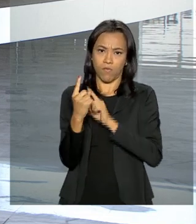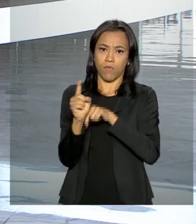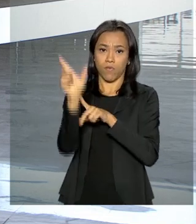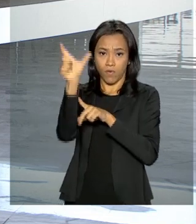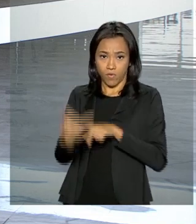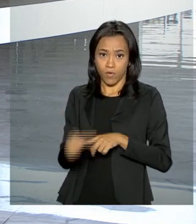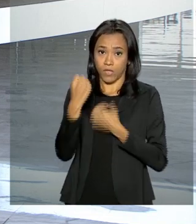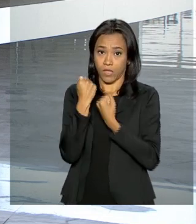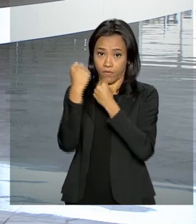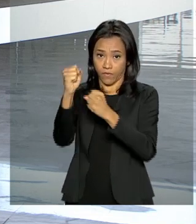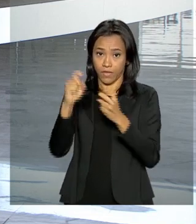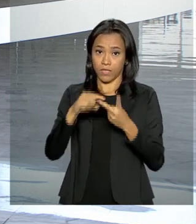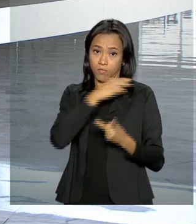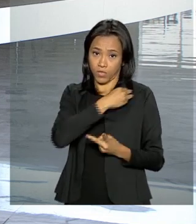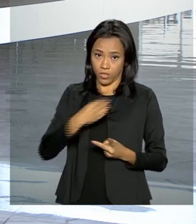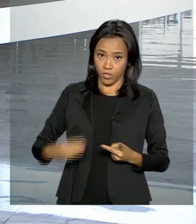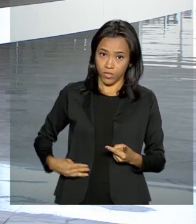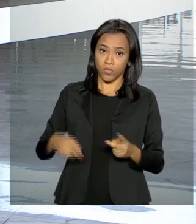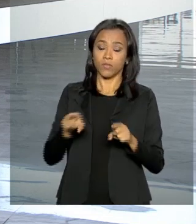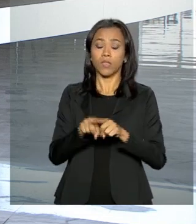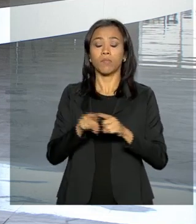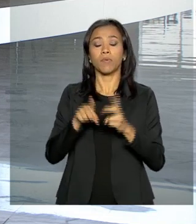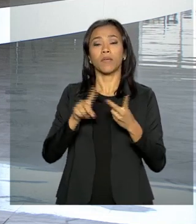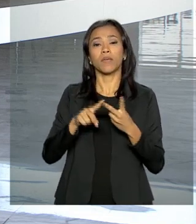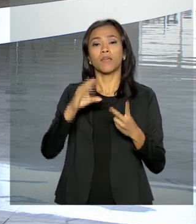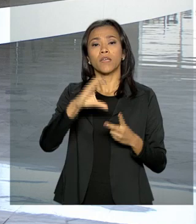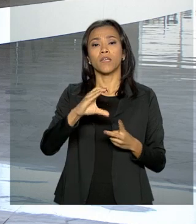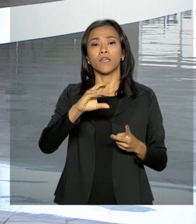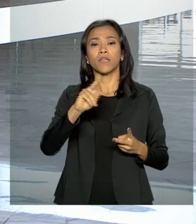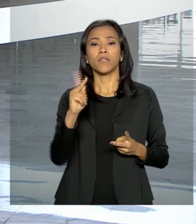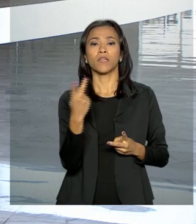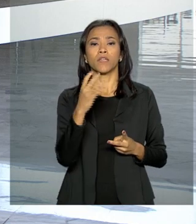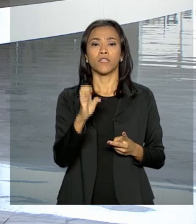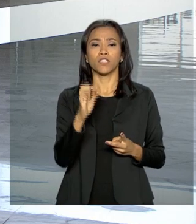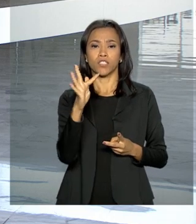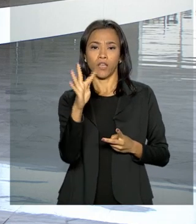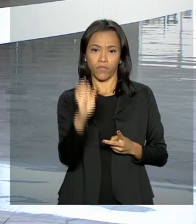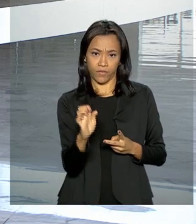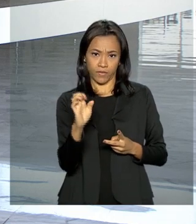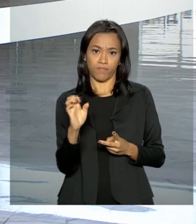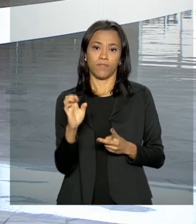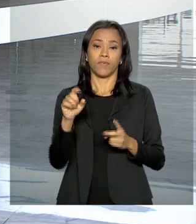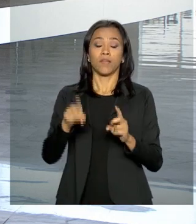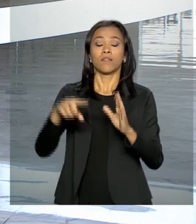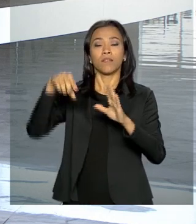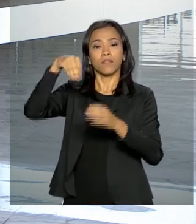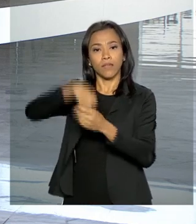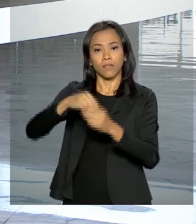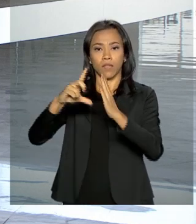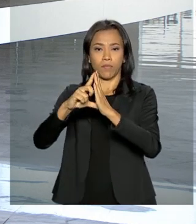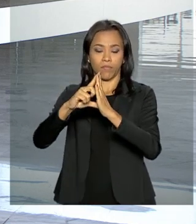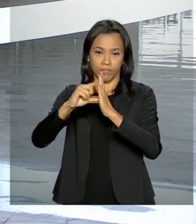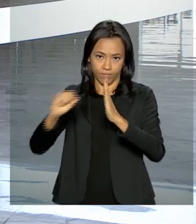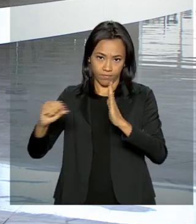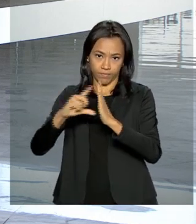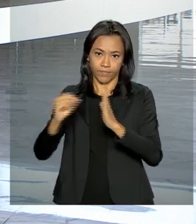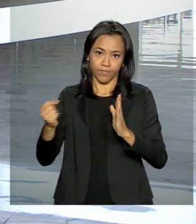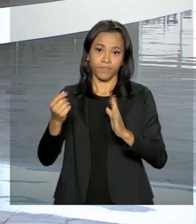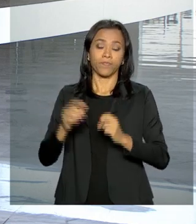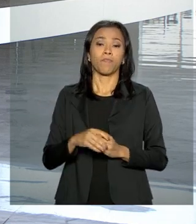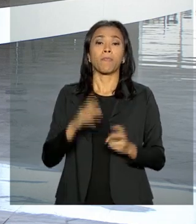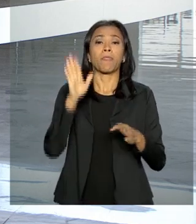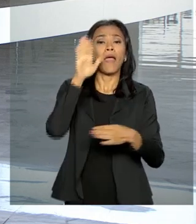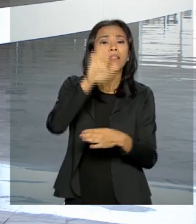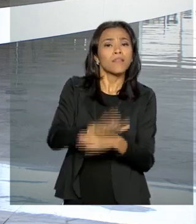da Defesa, e o ministro-chefe do Gabinete de Segurança Institucional da Presidência da República, general Augusto Heleno. Na